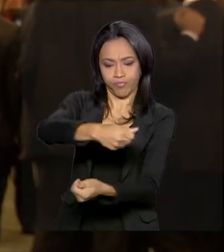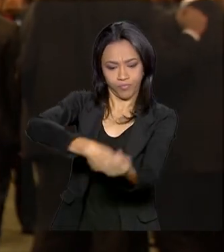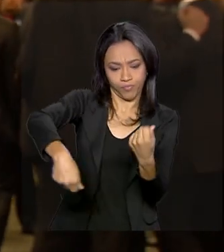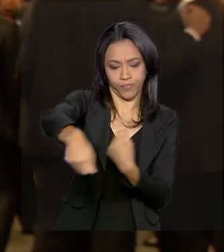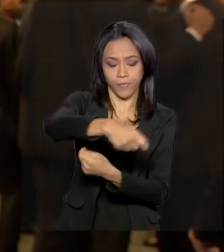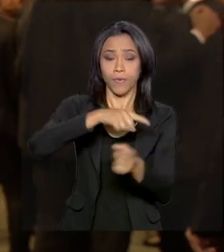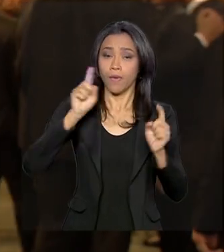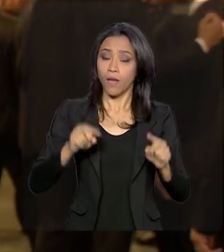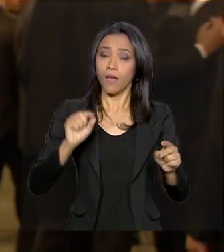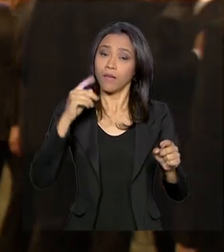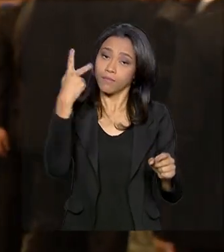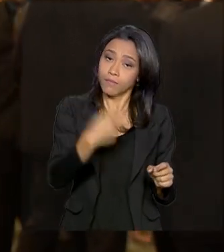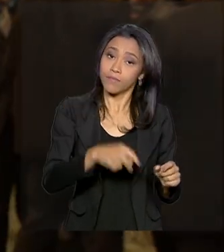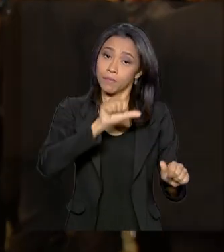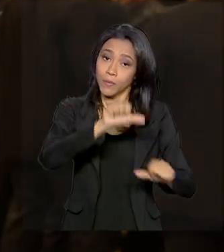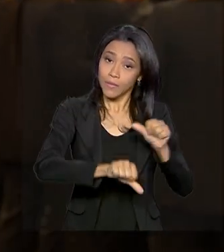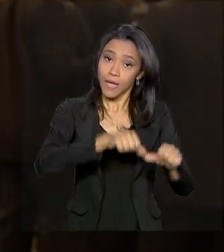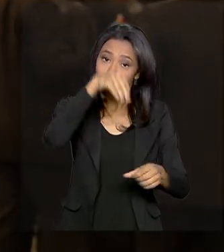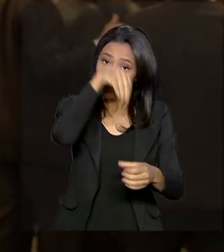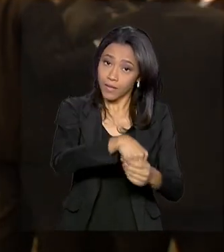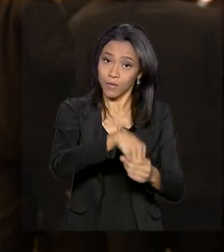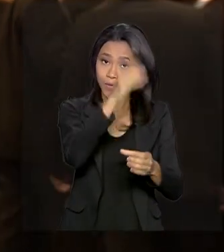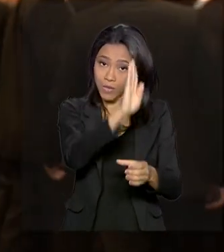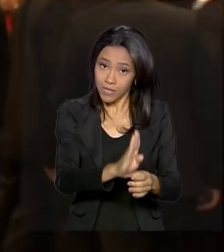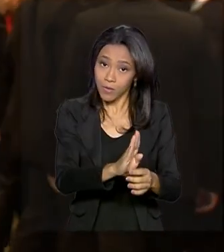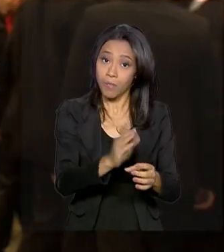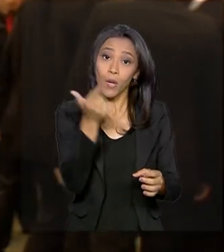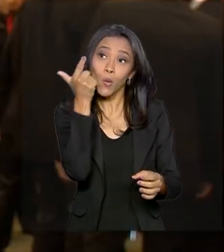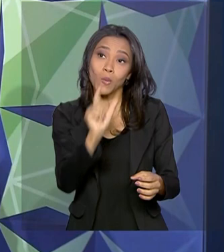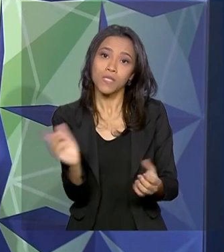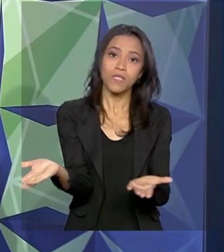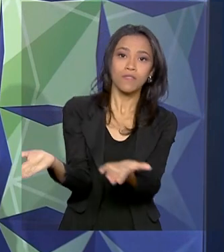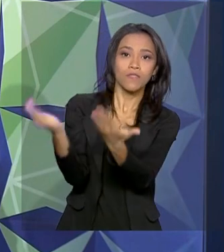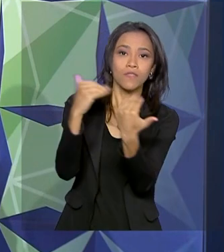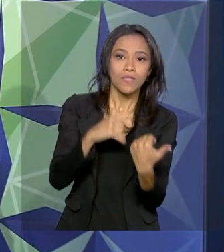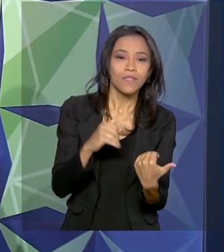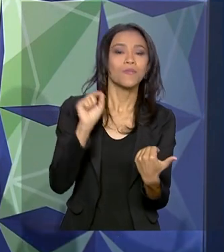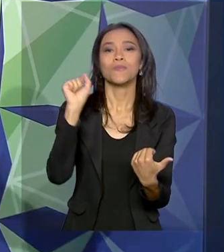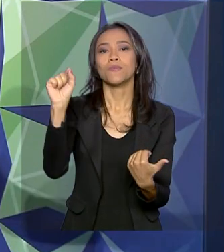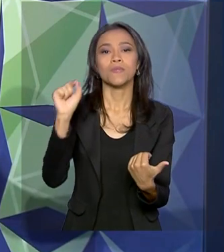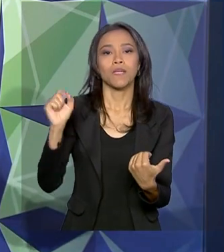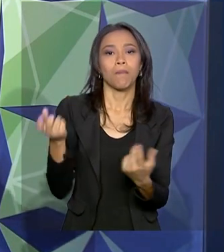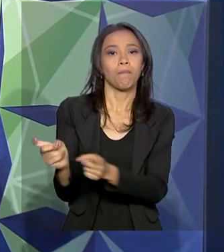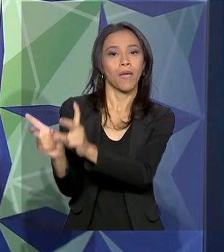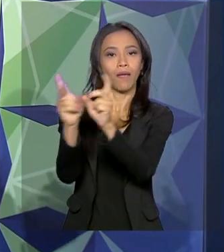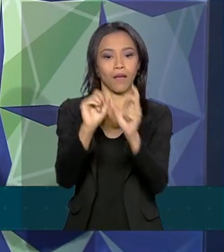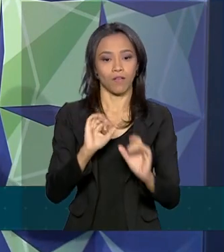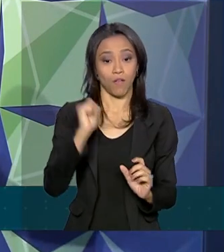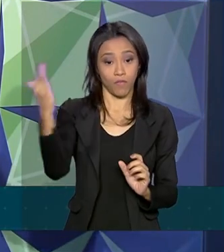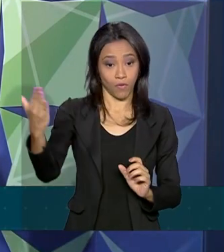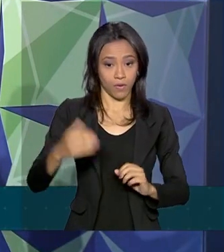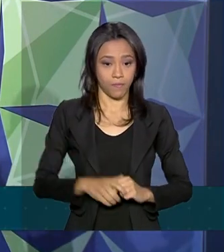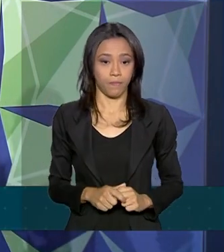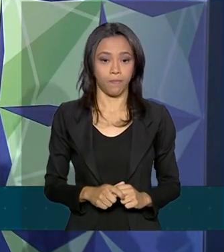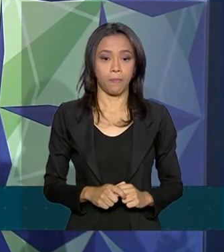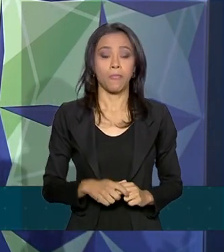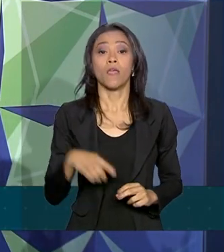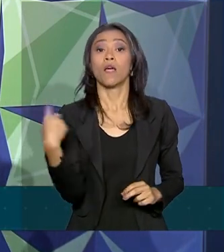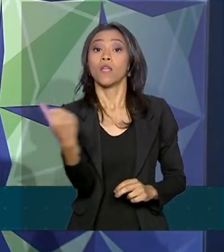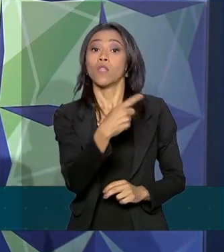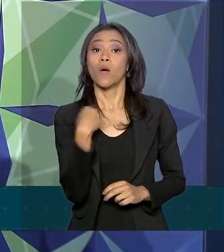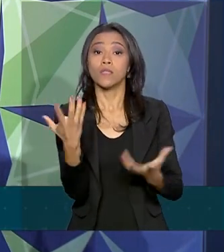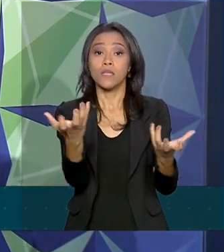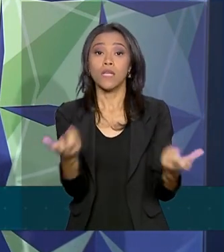mudar internamente para conquistar mercado lá fora. Nós queremos a parceria, que o mundo venha